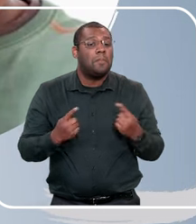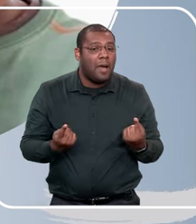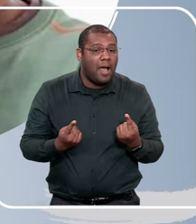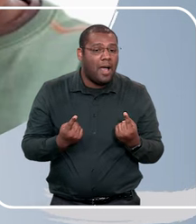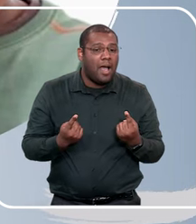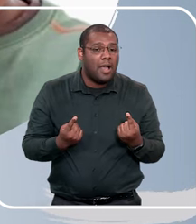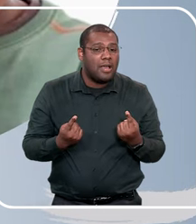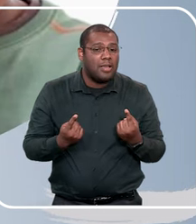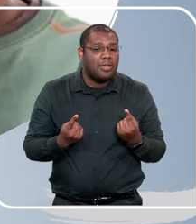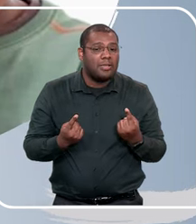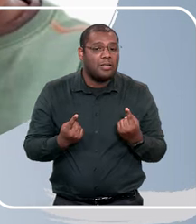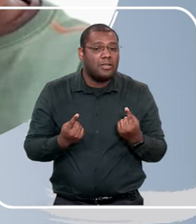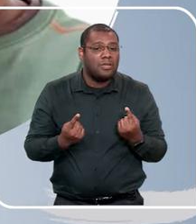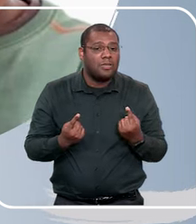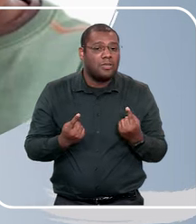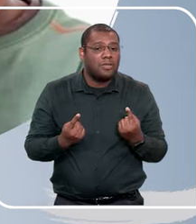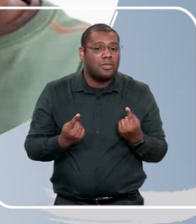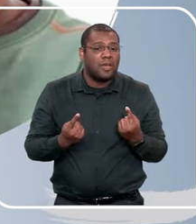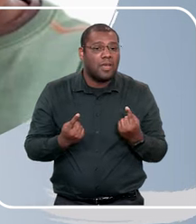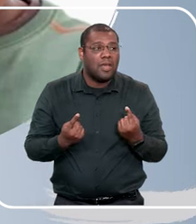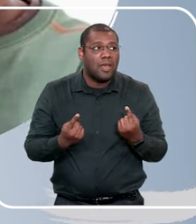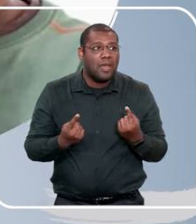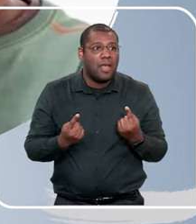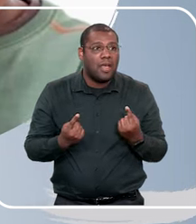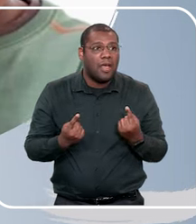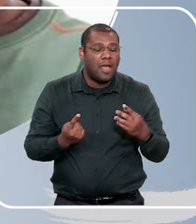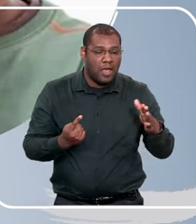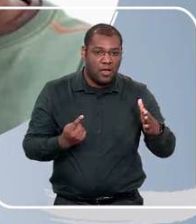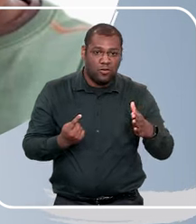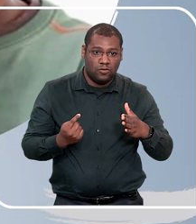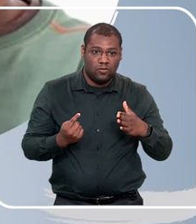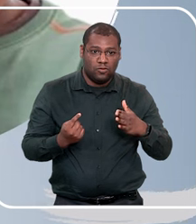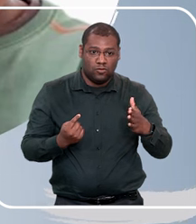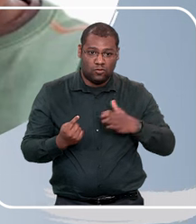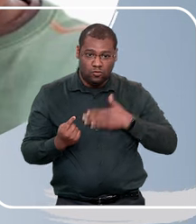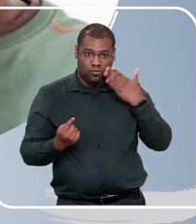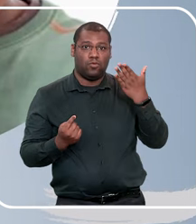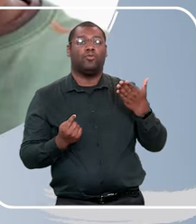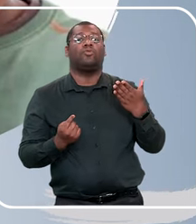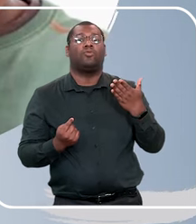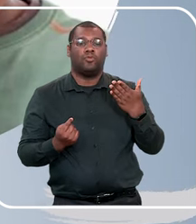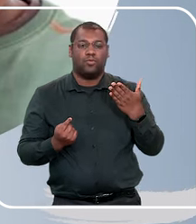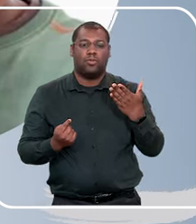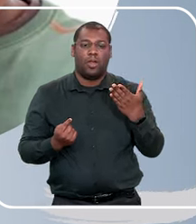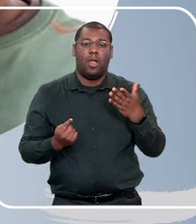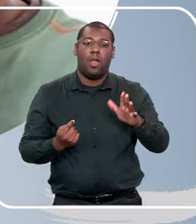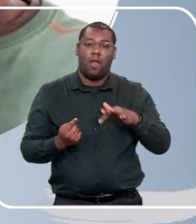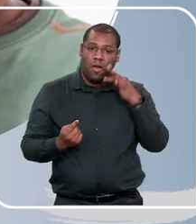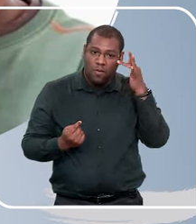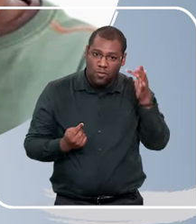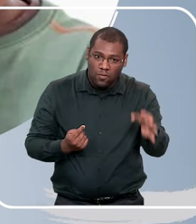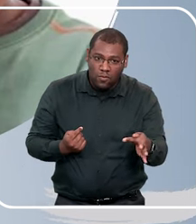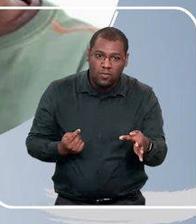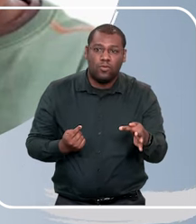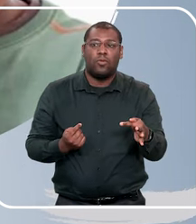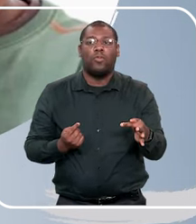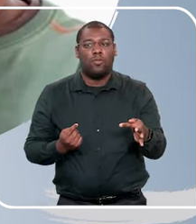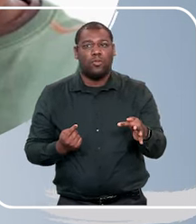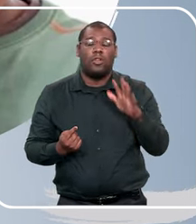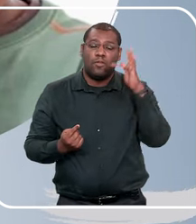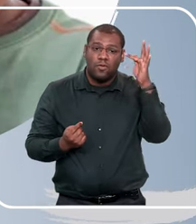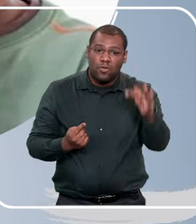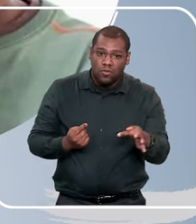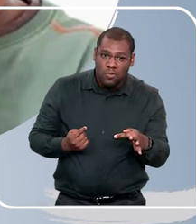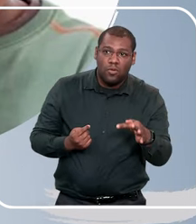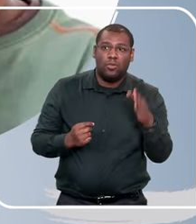a surpresa, ela dura pouco tempo, e a intenção é revelado, e o segredo, quando ele é revelado, deixa as pessoas